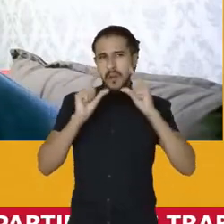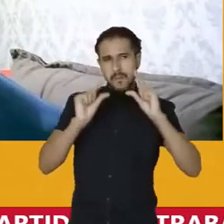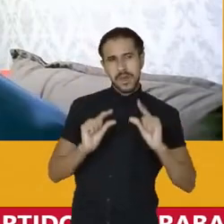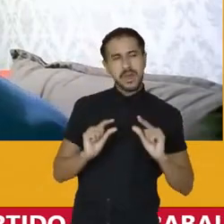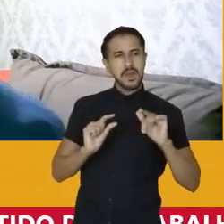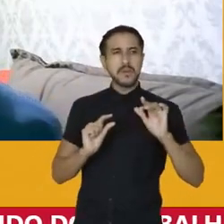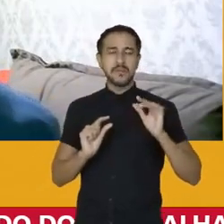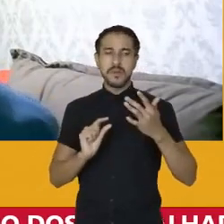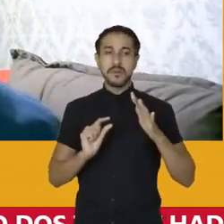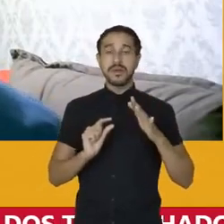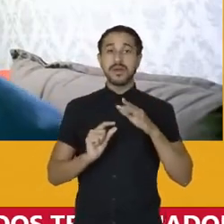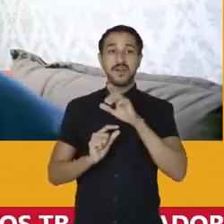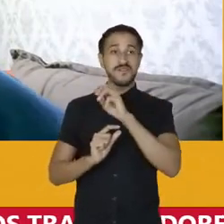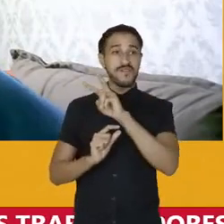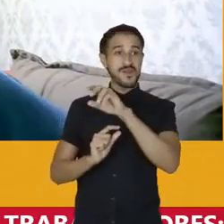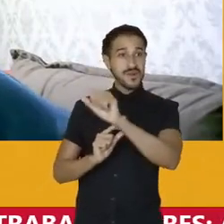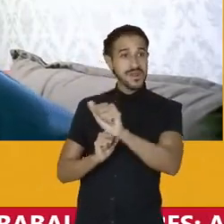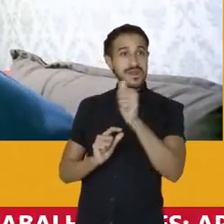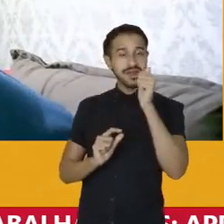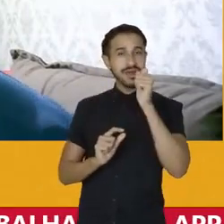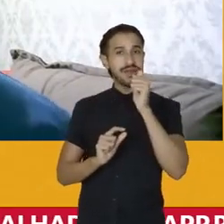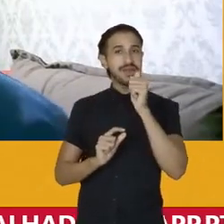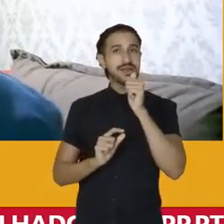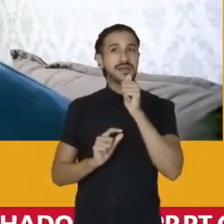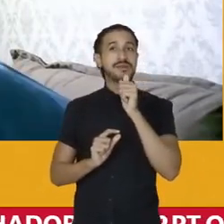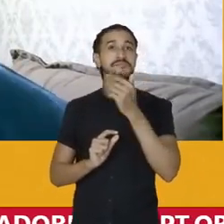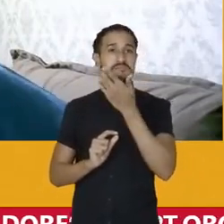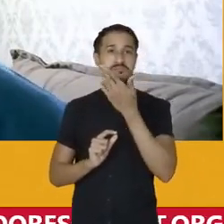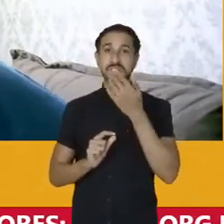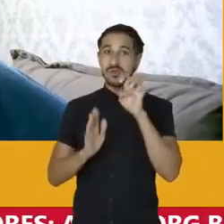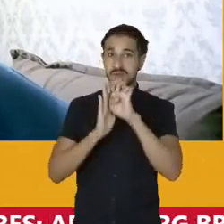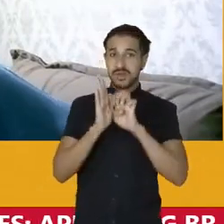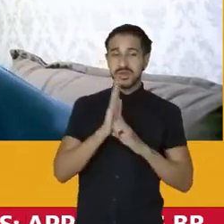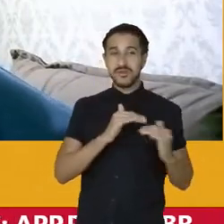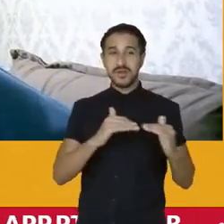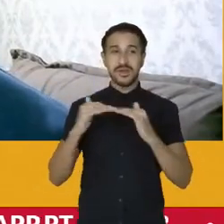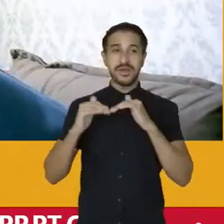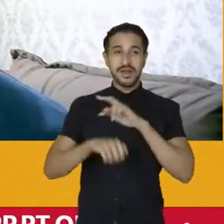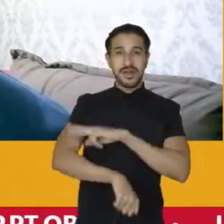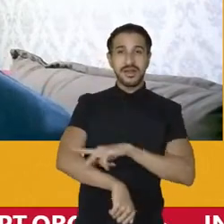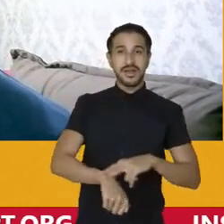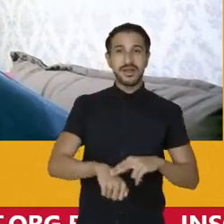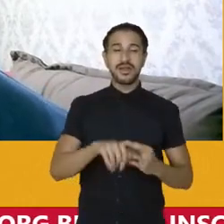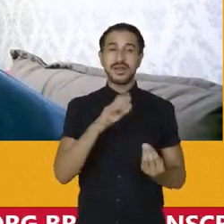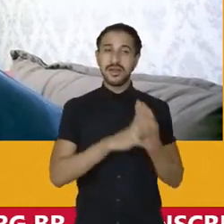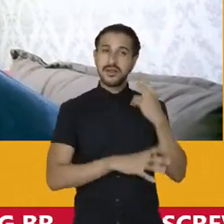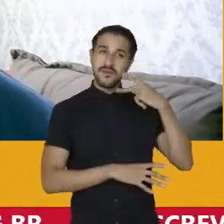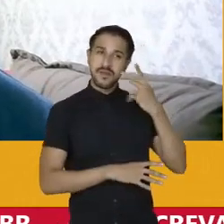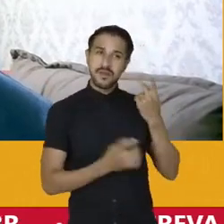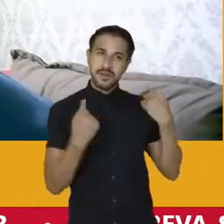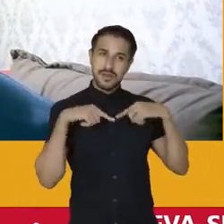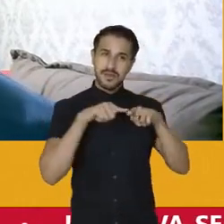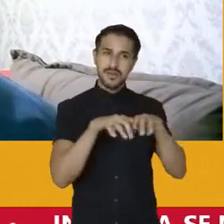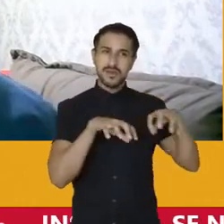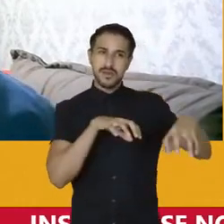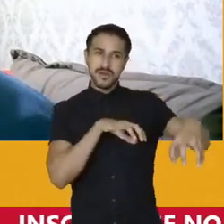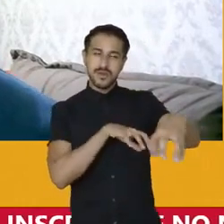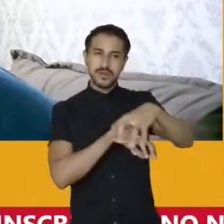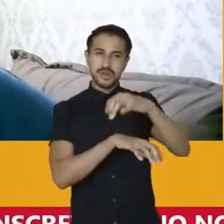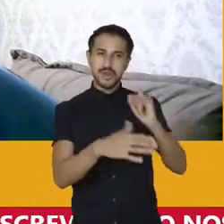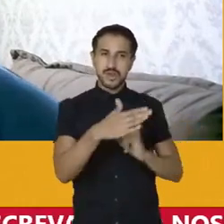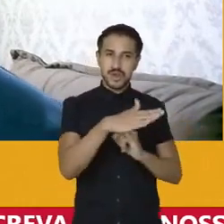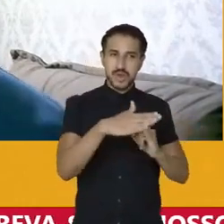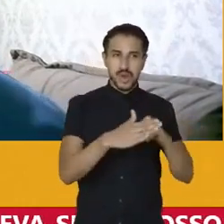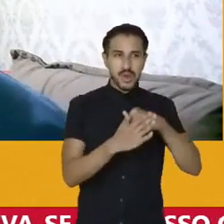dentre eles, Verônica, o Estatuto de Igualdade Racial, idealizado pelo vereador e parceria com a entidade da luta racial